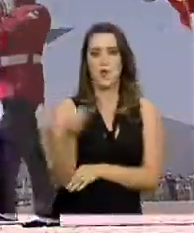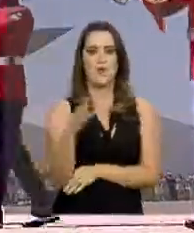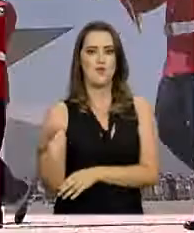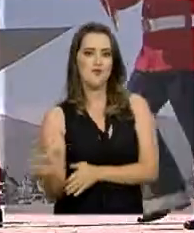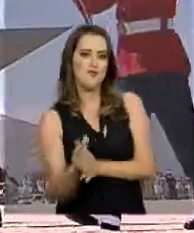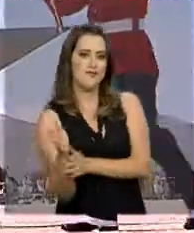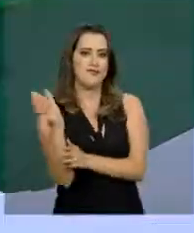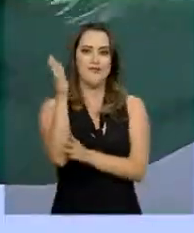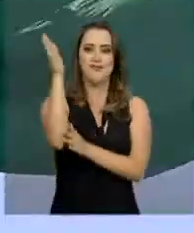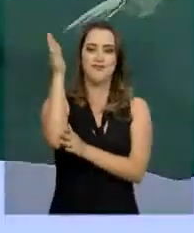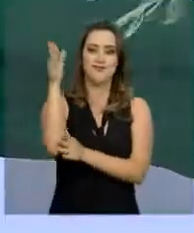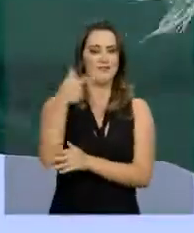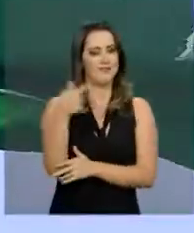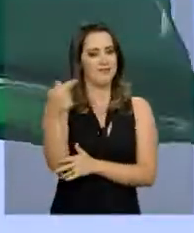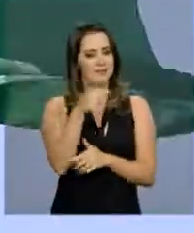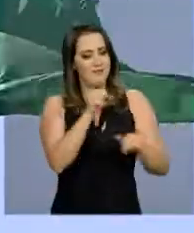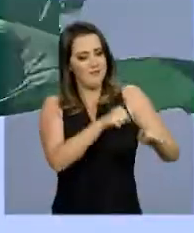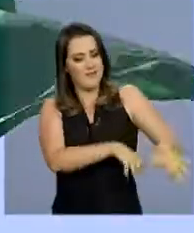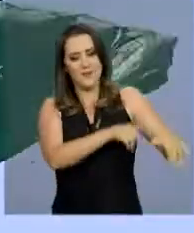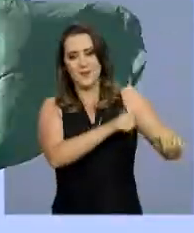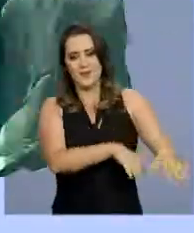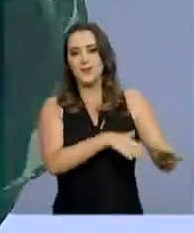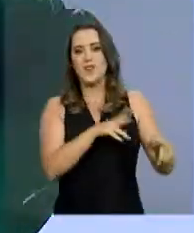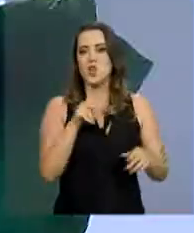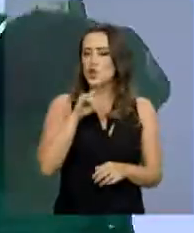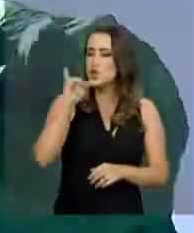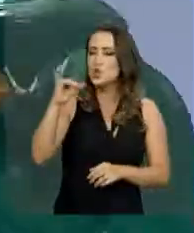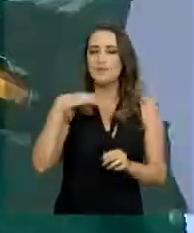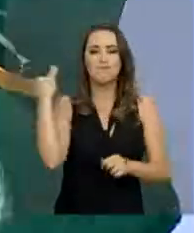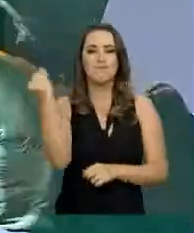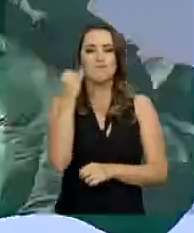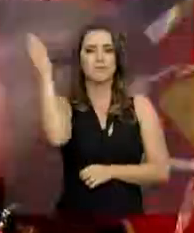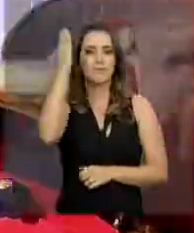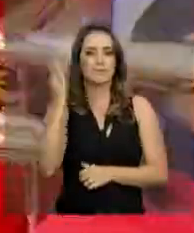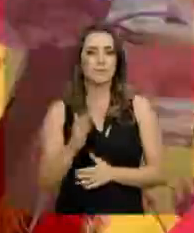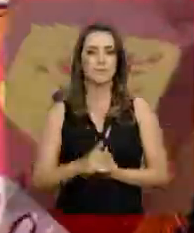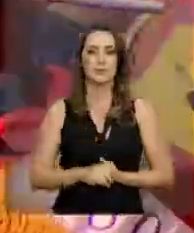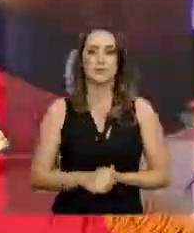mais um 7 de setembro, data fundamental para o Brasil.